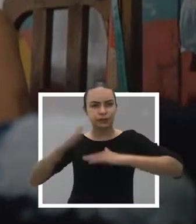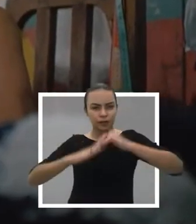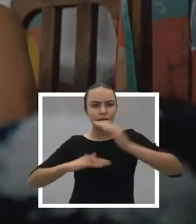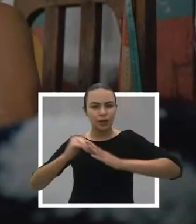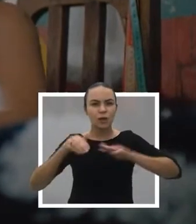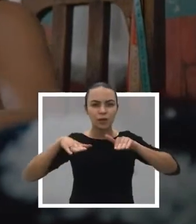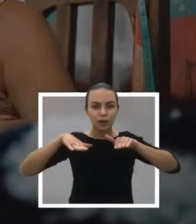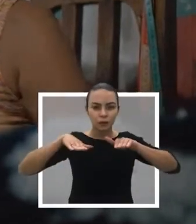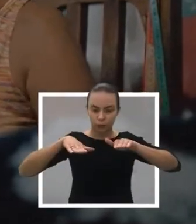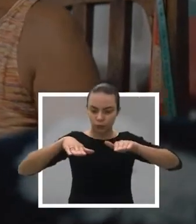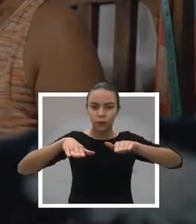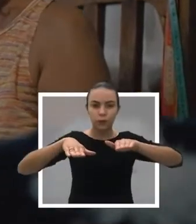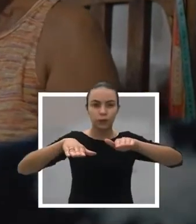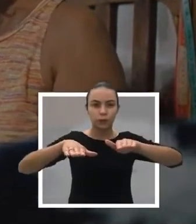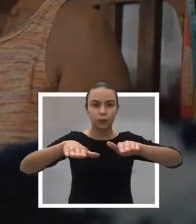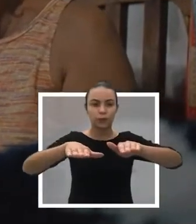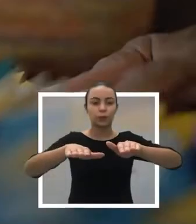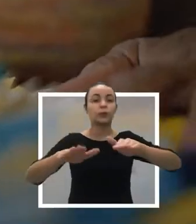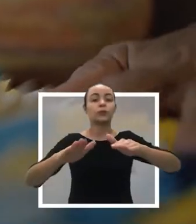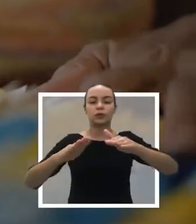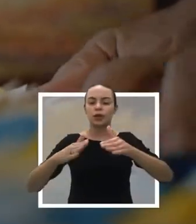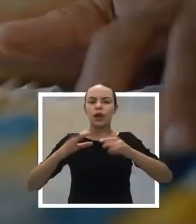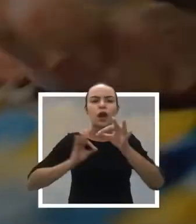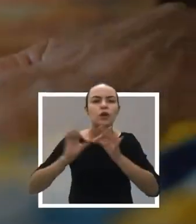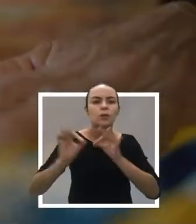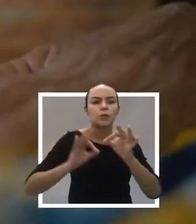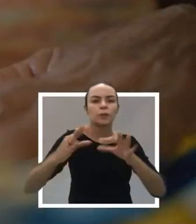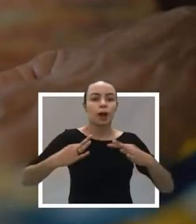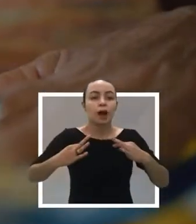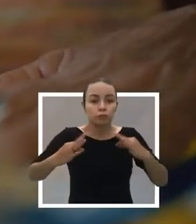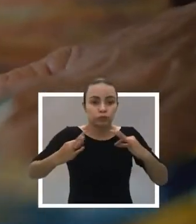A minha profissão é consertar a roupa.